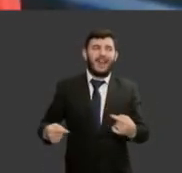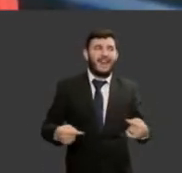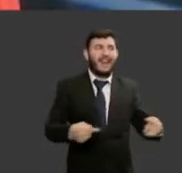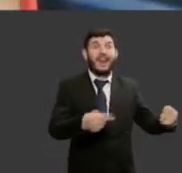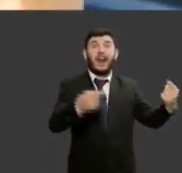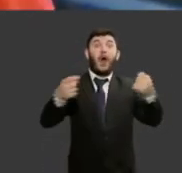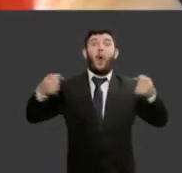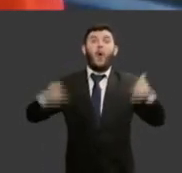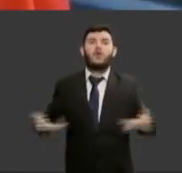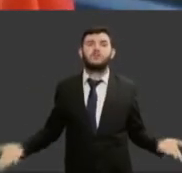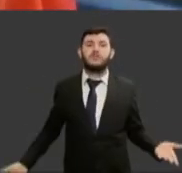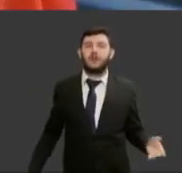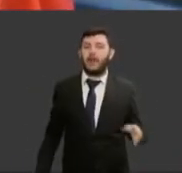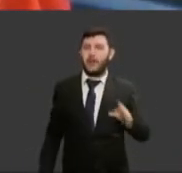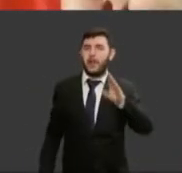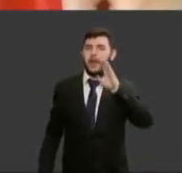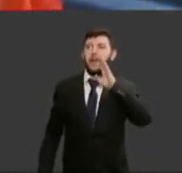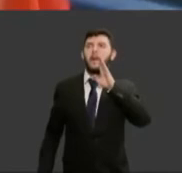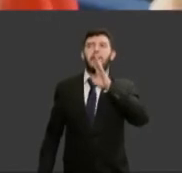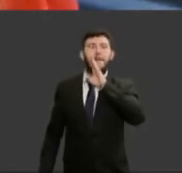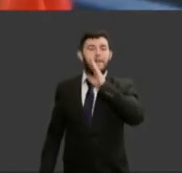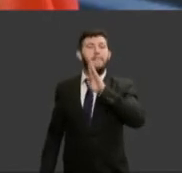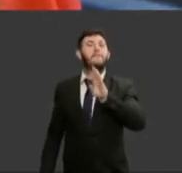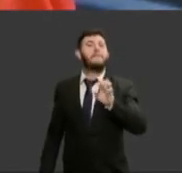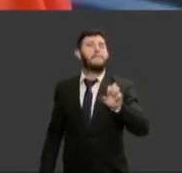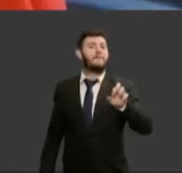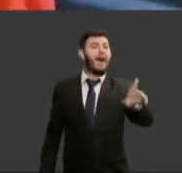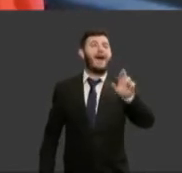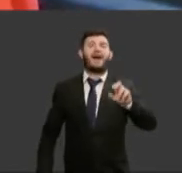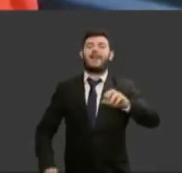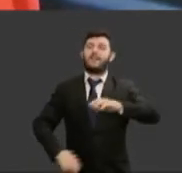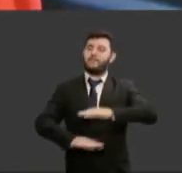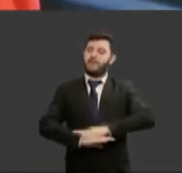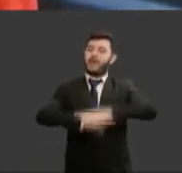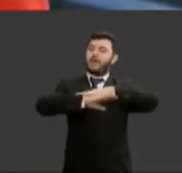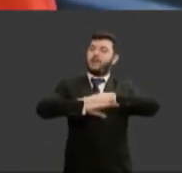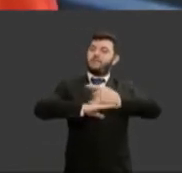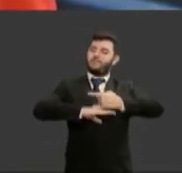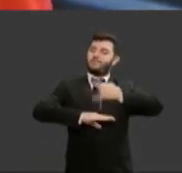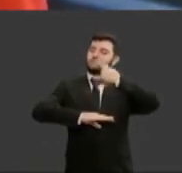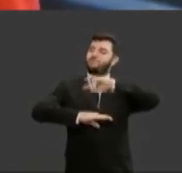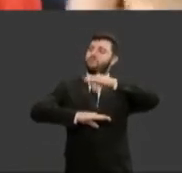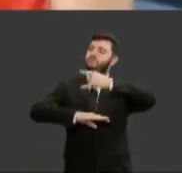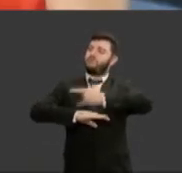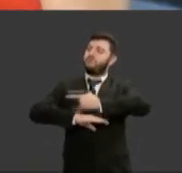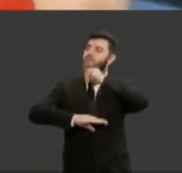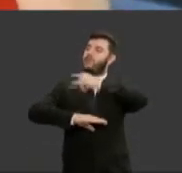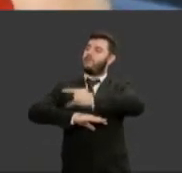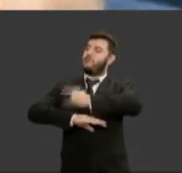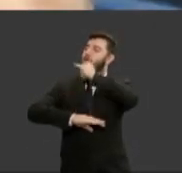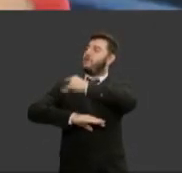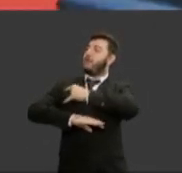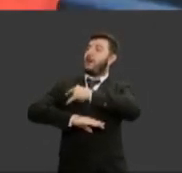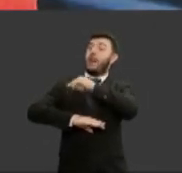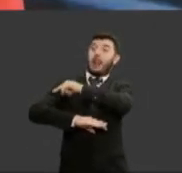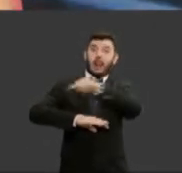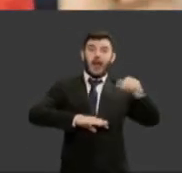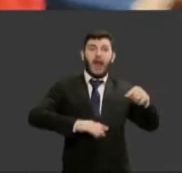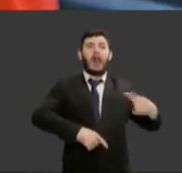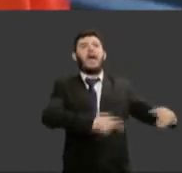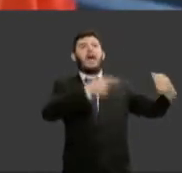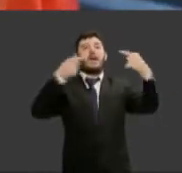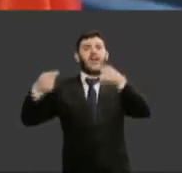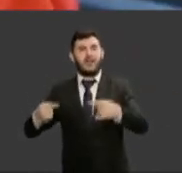quantas vezes nós mulheres não estamos na mesa do bar então você vai dizer os homens não querem a